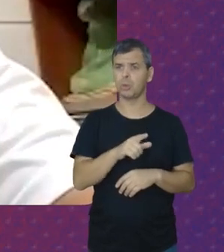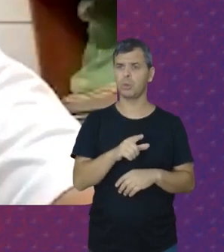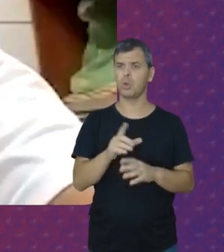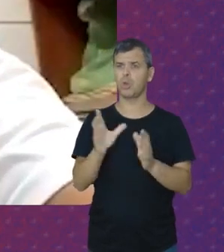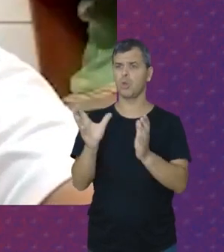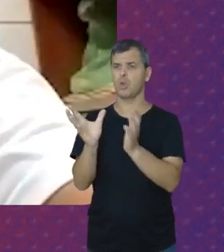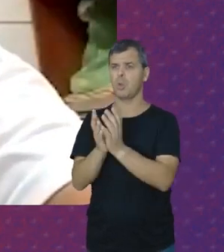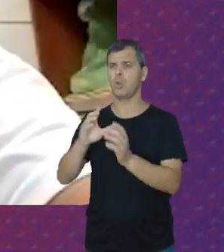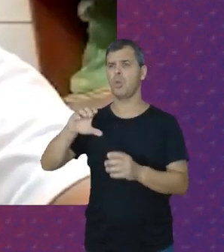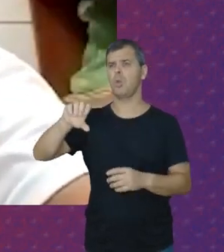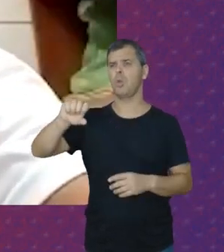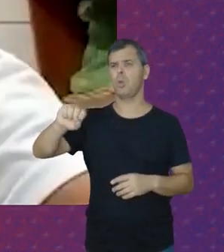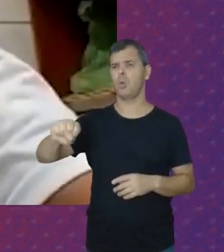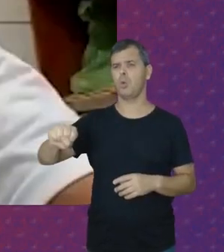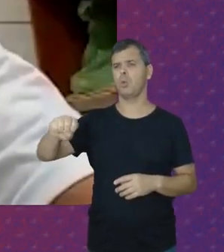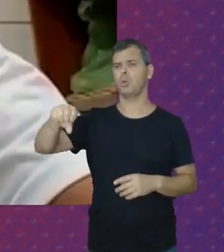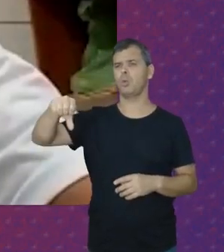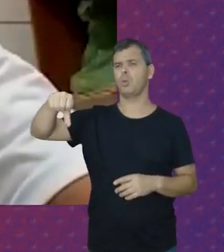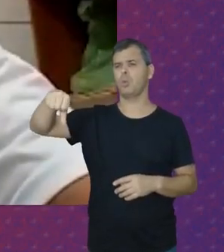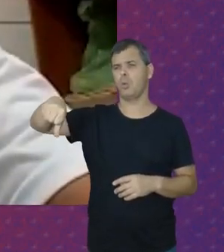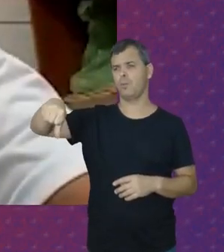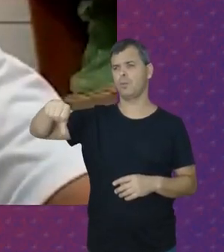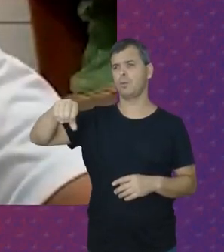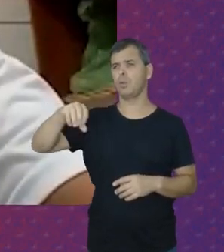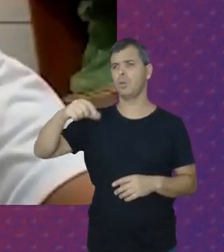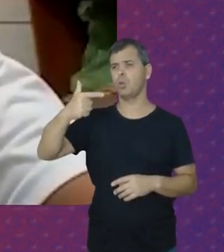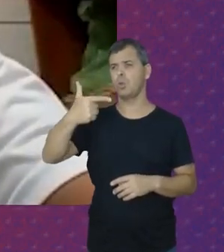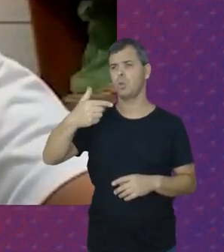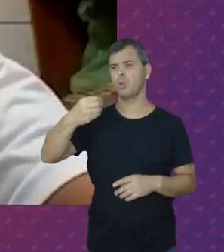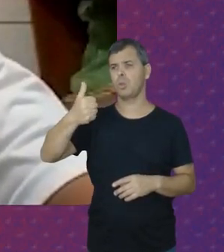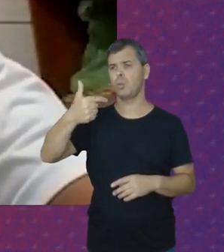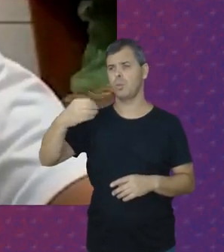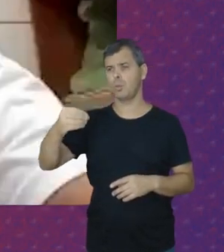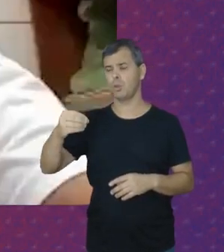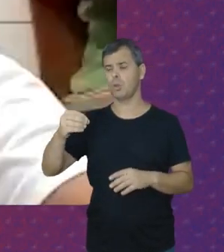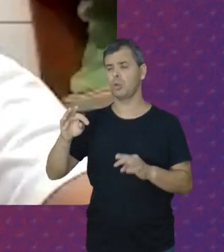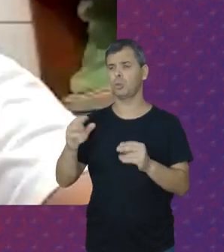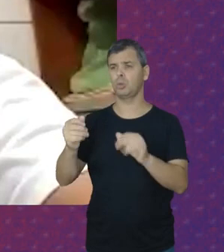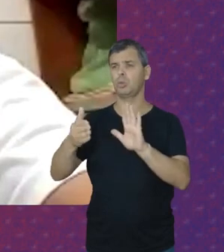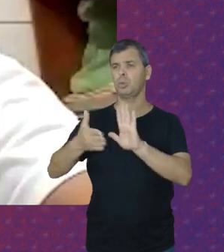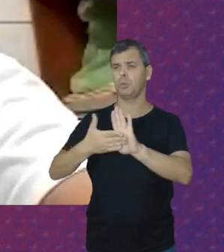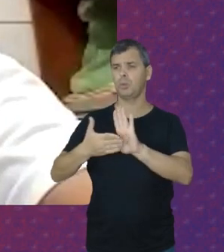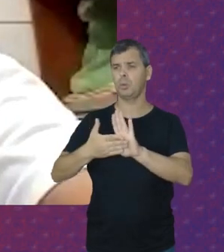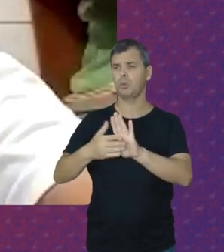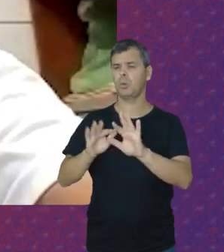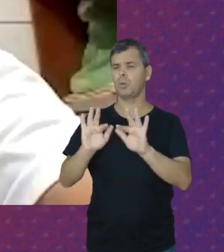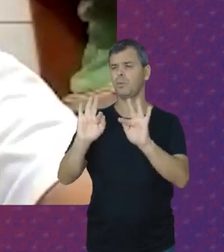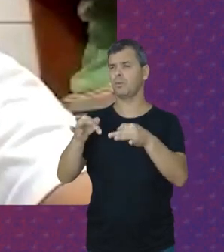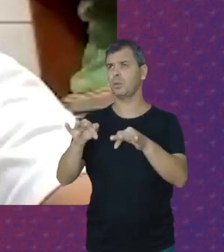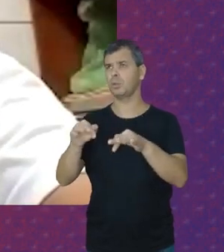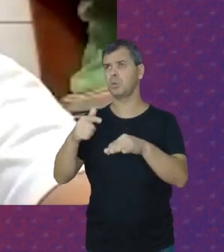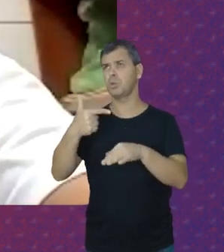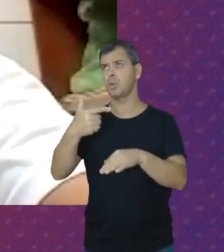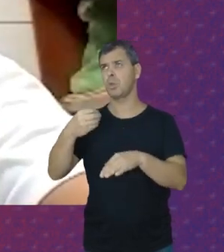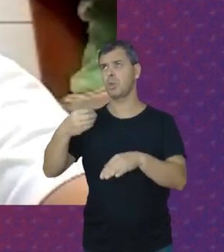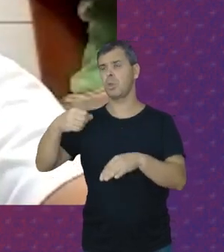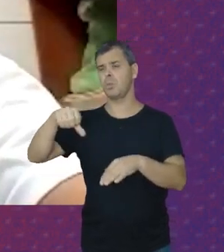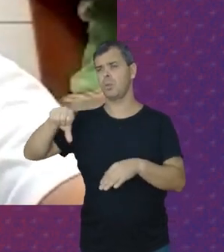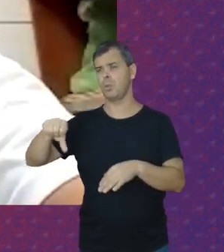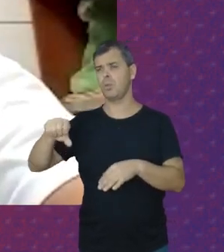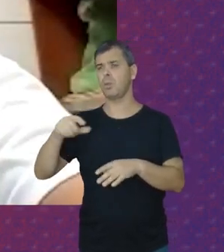8 e 9 Em 2010 Foi discutir Todas as propostas Final de 2009 E aí Eu já